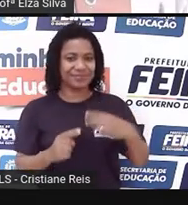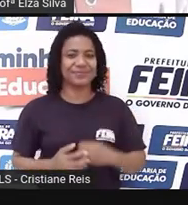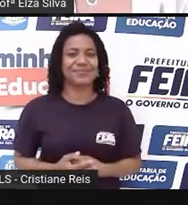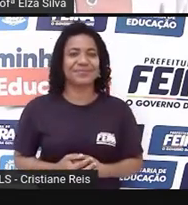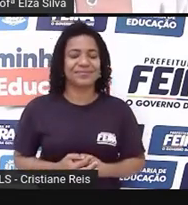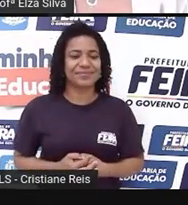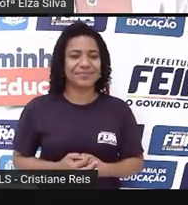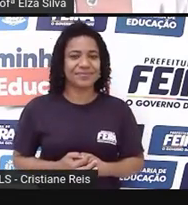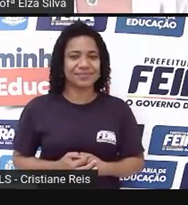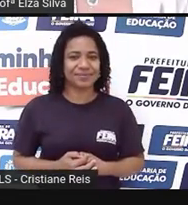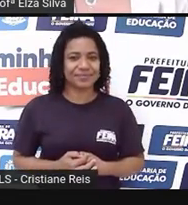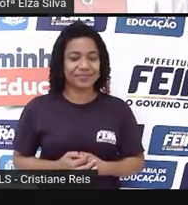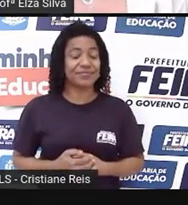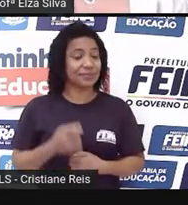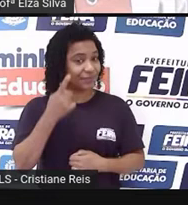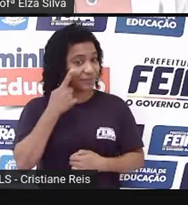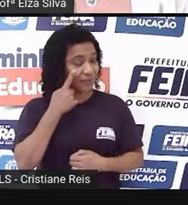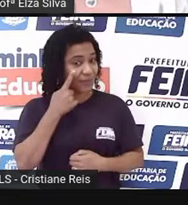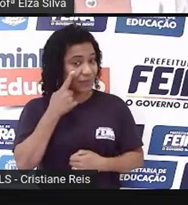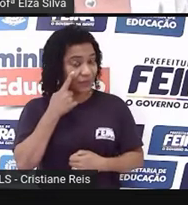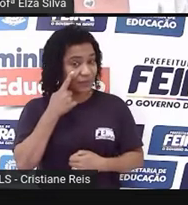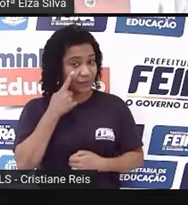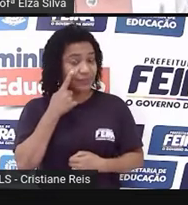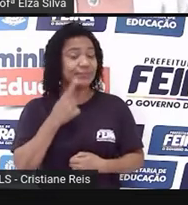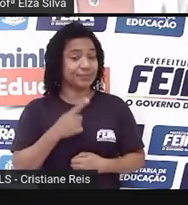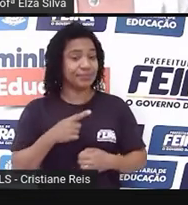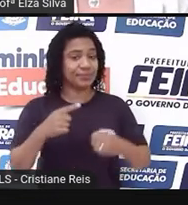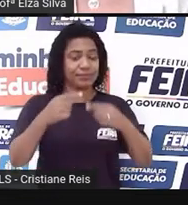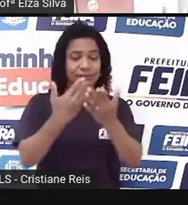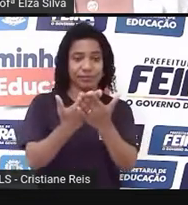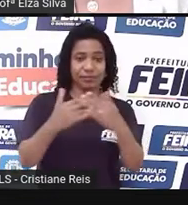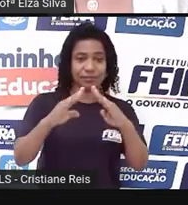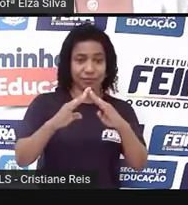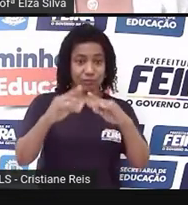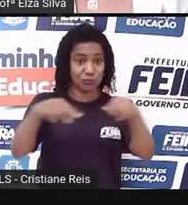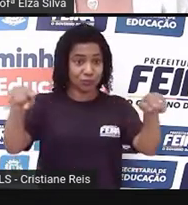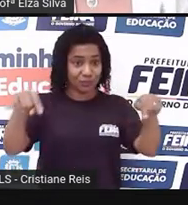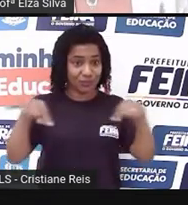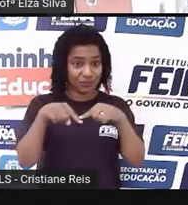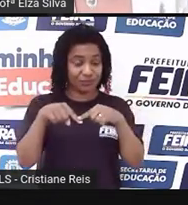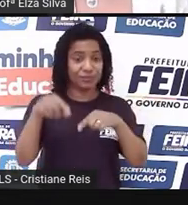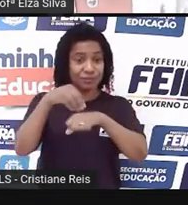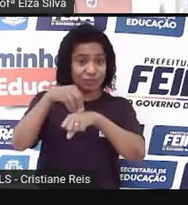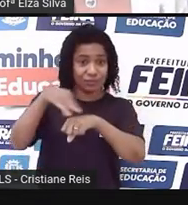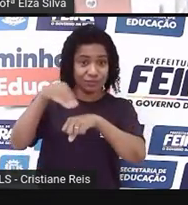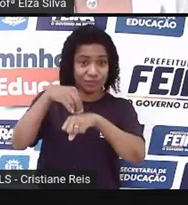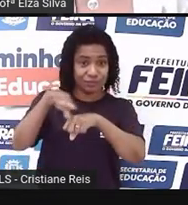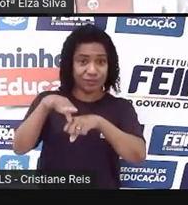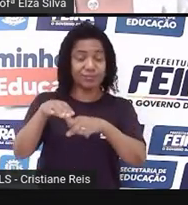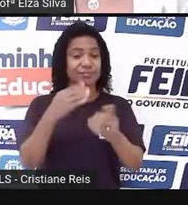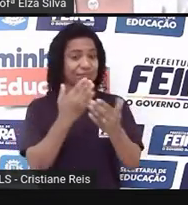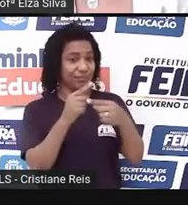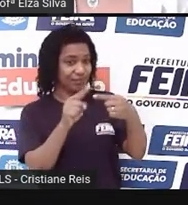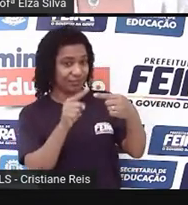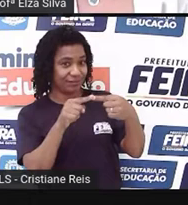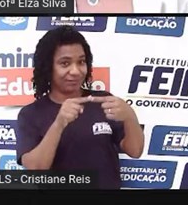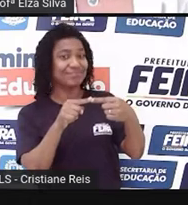Quando você for realizar atividades de classe, você pode colocar o título em inglês, Class Ecclesiastes.